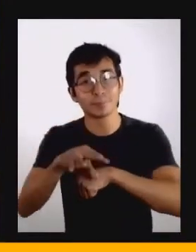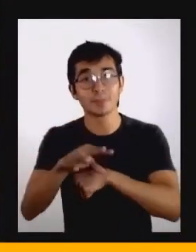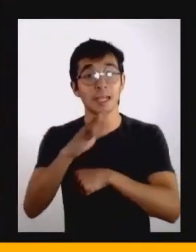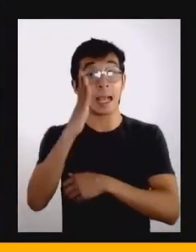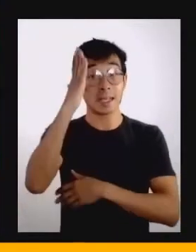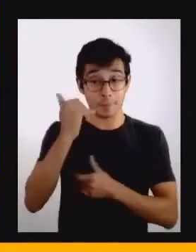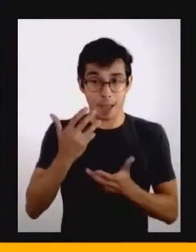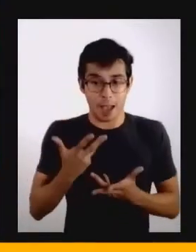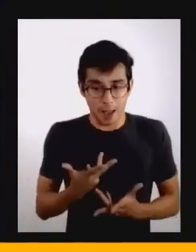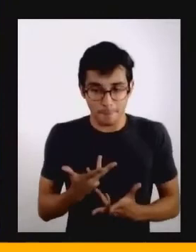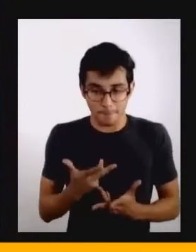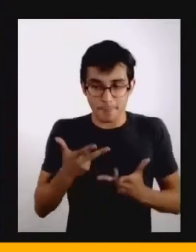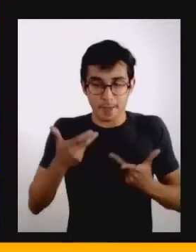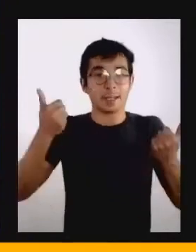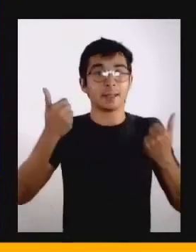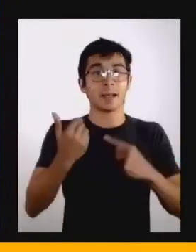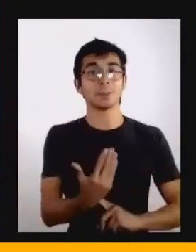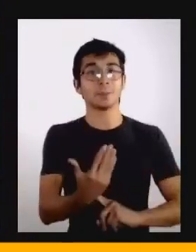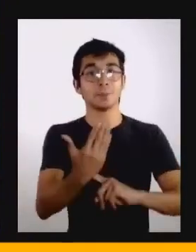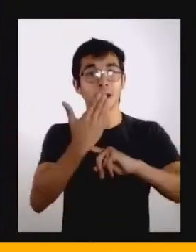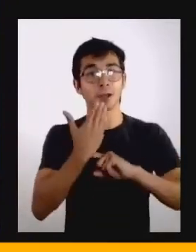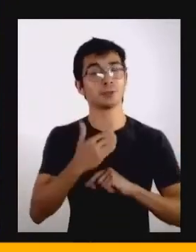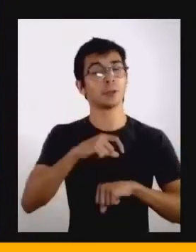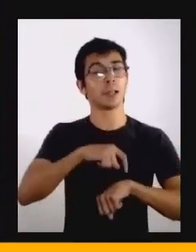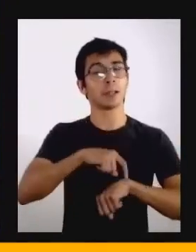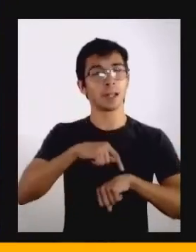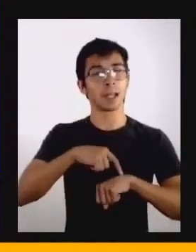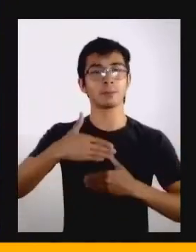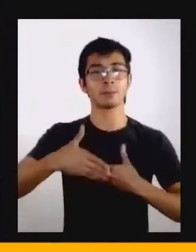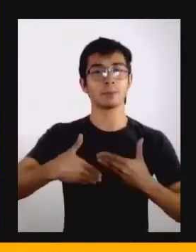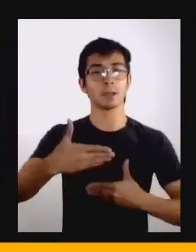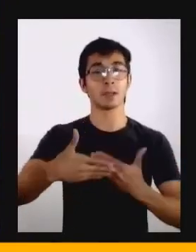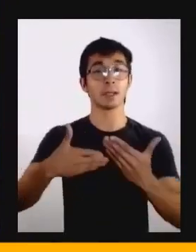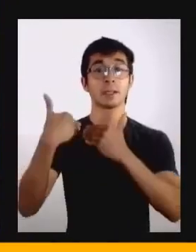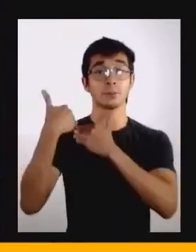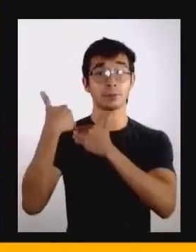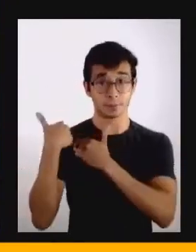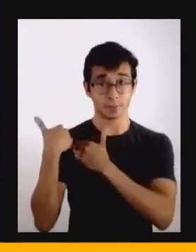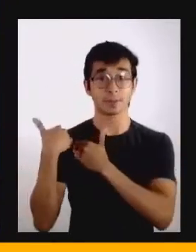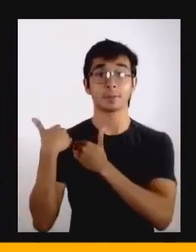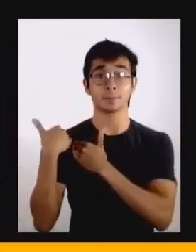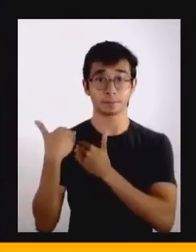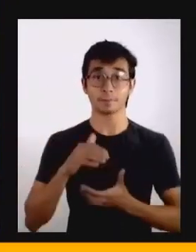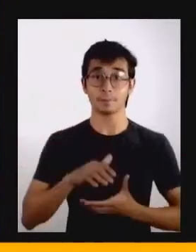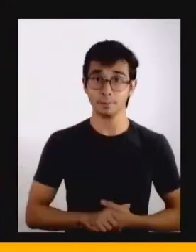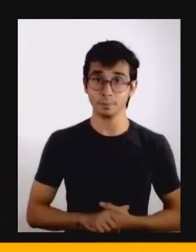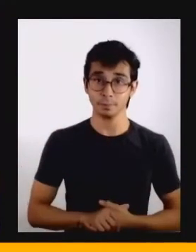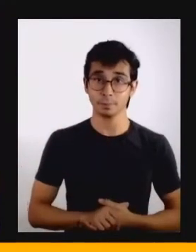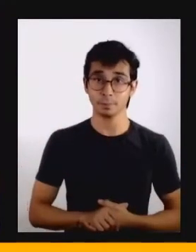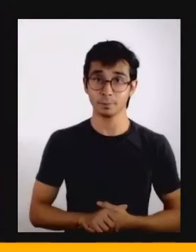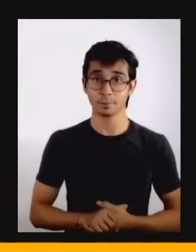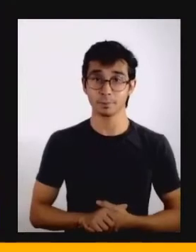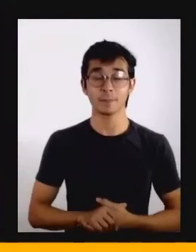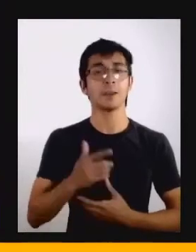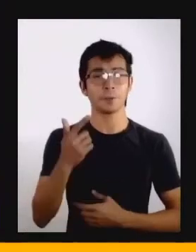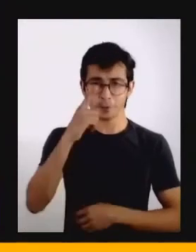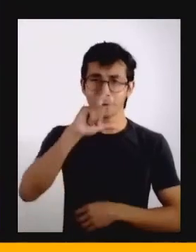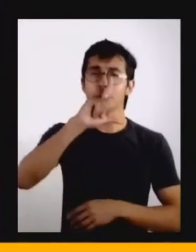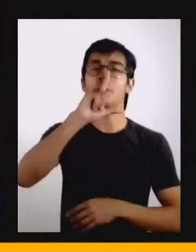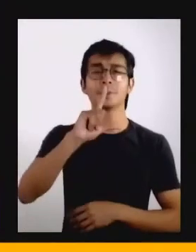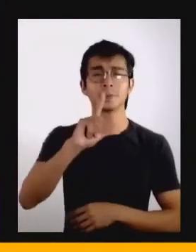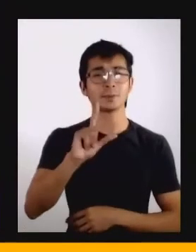responsabilidade em relação ao tempo? Quando a gente entende esse porquê, a gente consegue mudar essa nossa